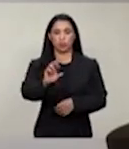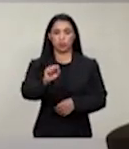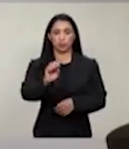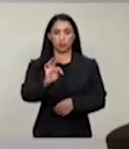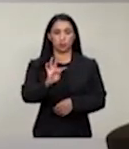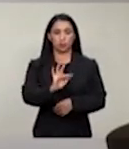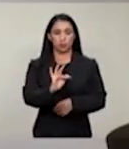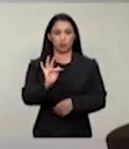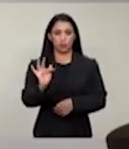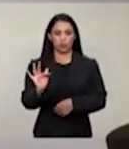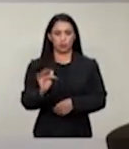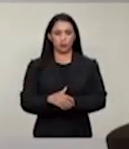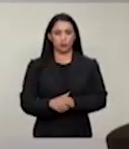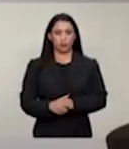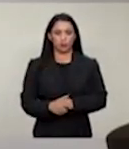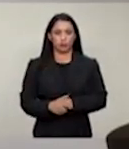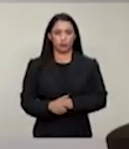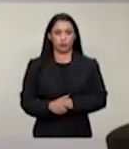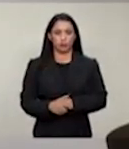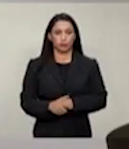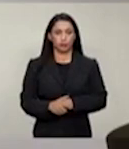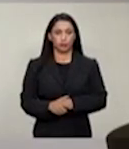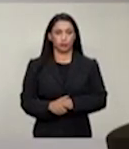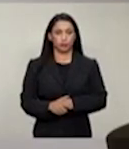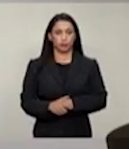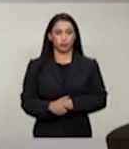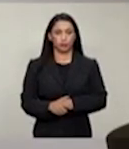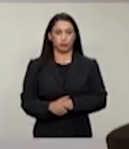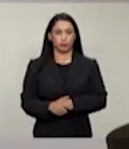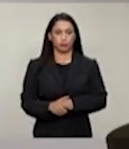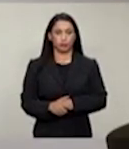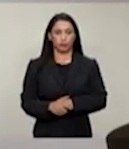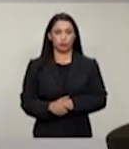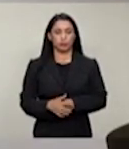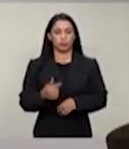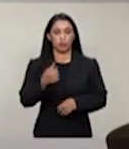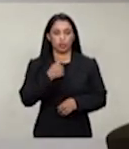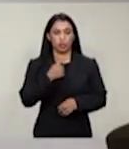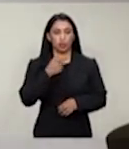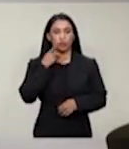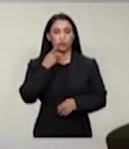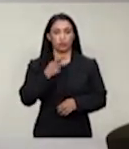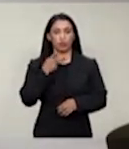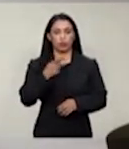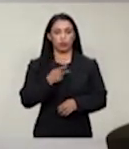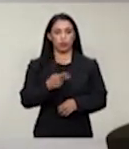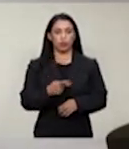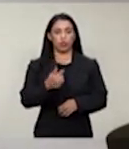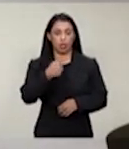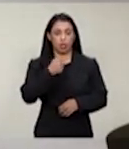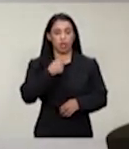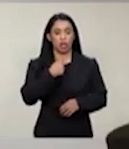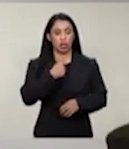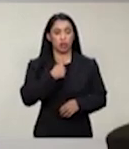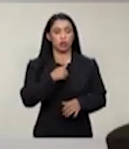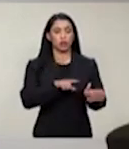Dizer que falo na condição de pesquisador...